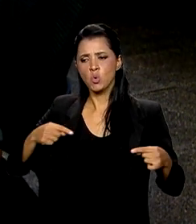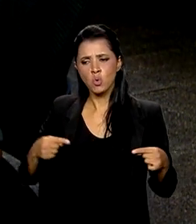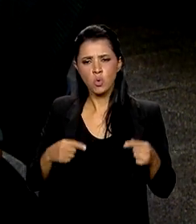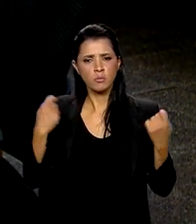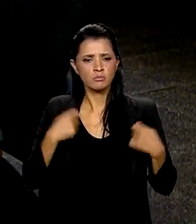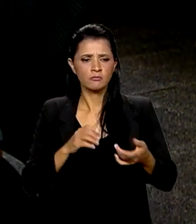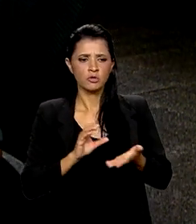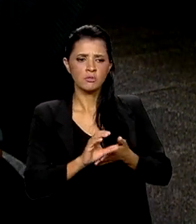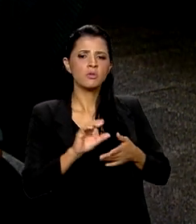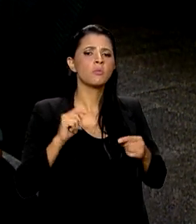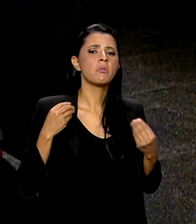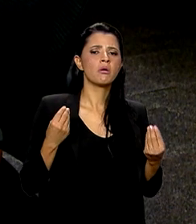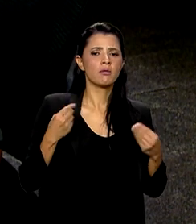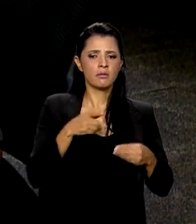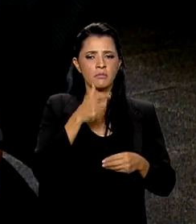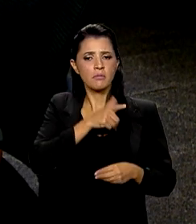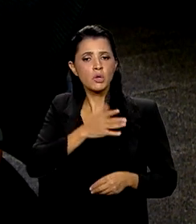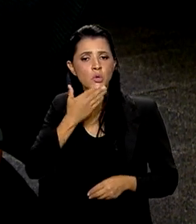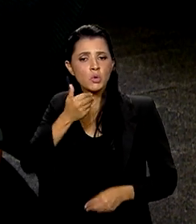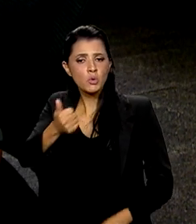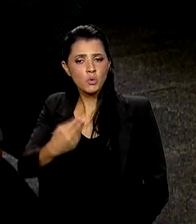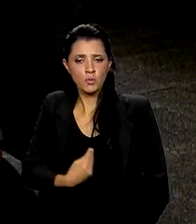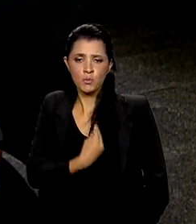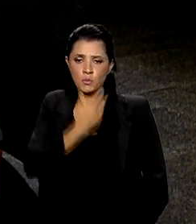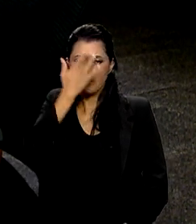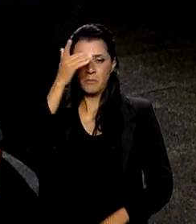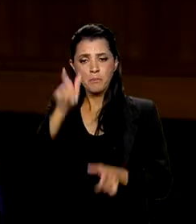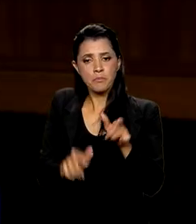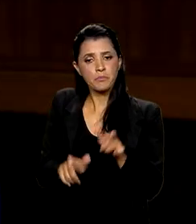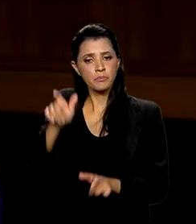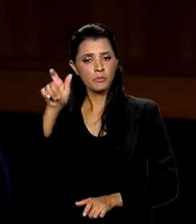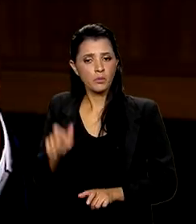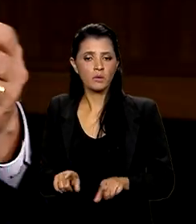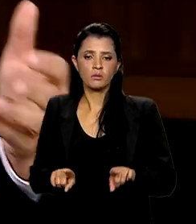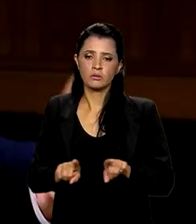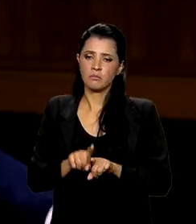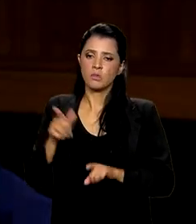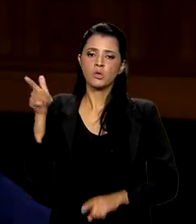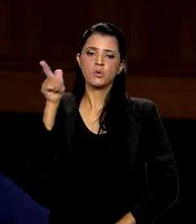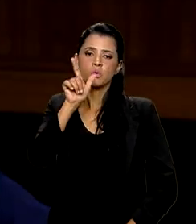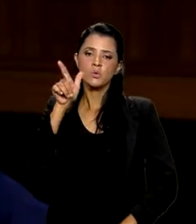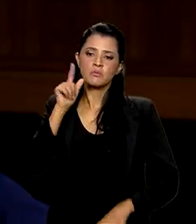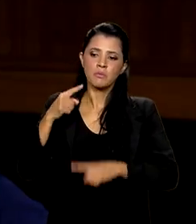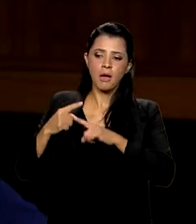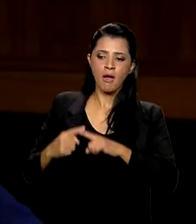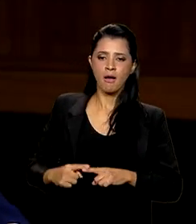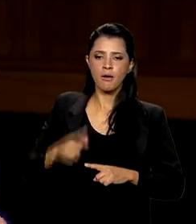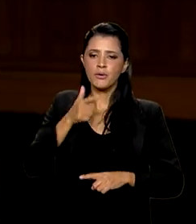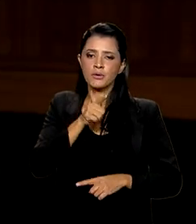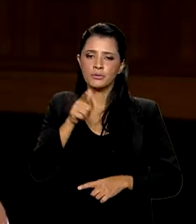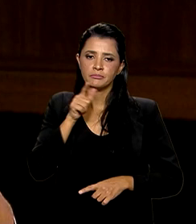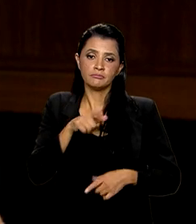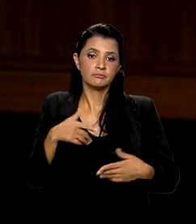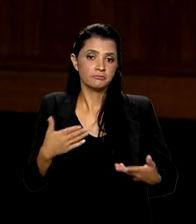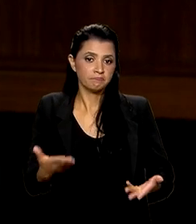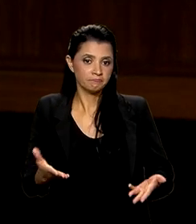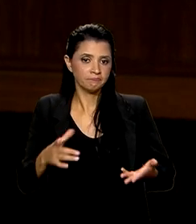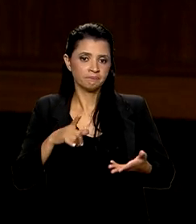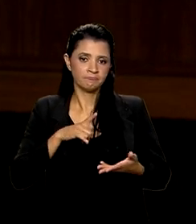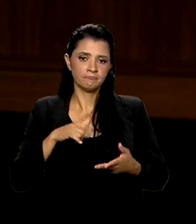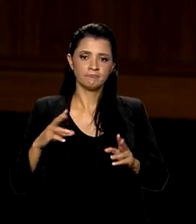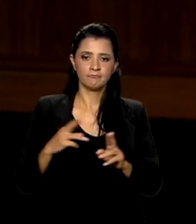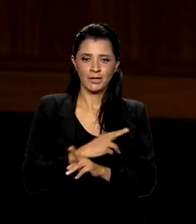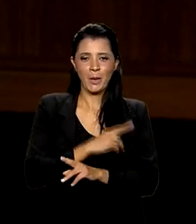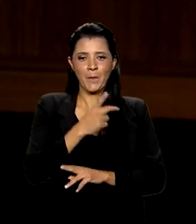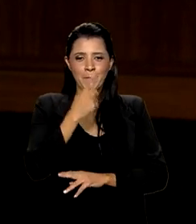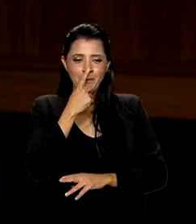investimento para melhorar a vida das pessoas, ter ganho de competitividade. Então, a relação é muito